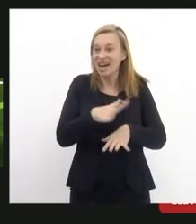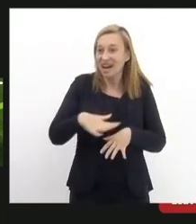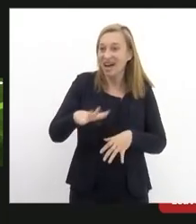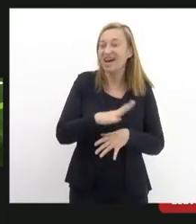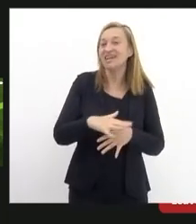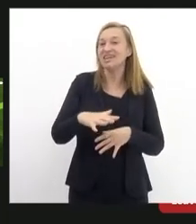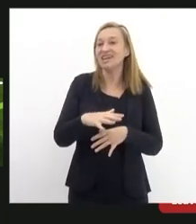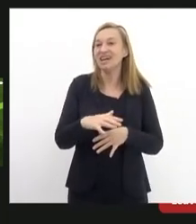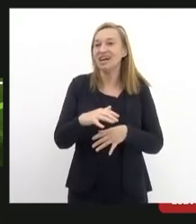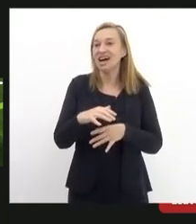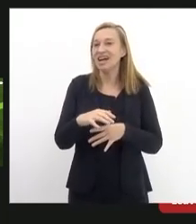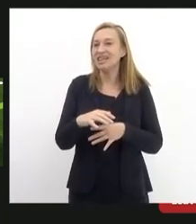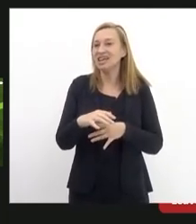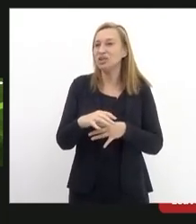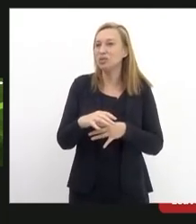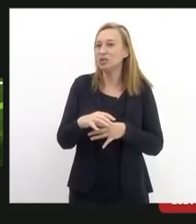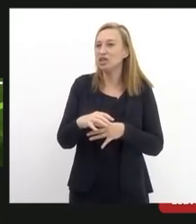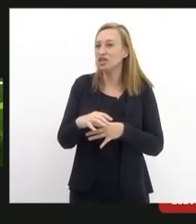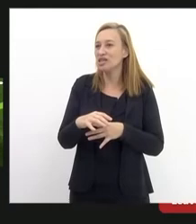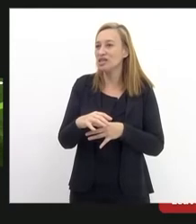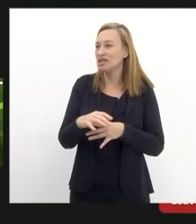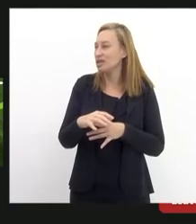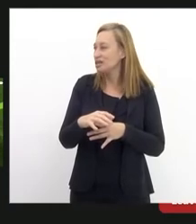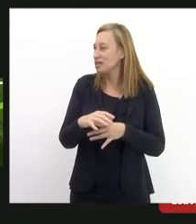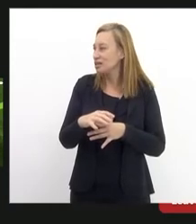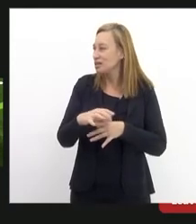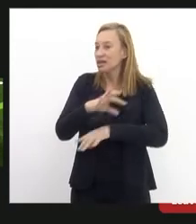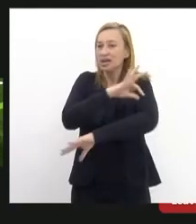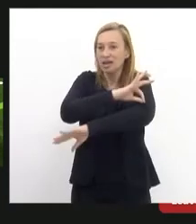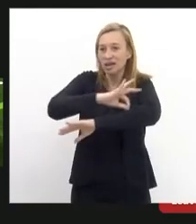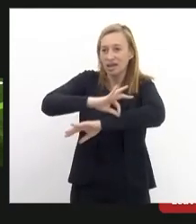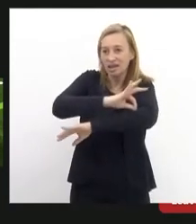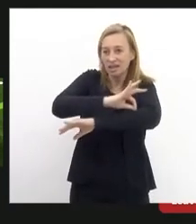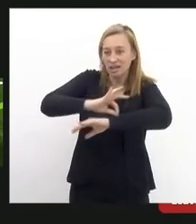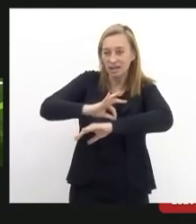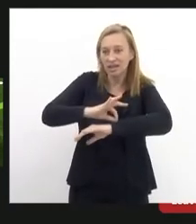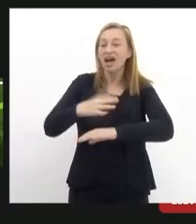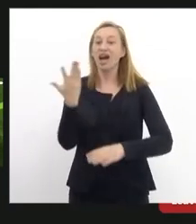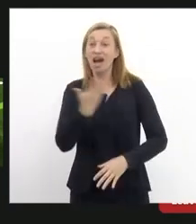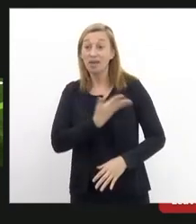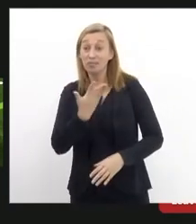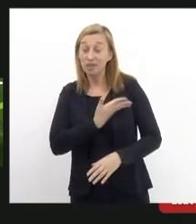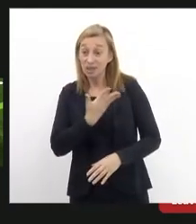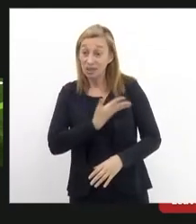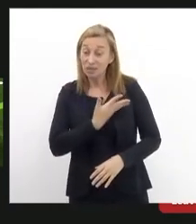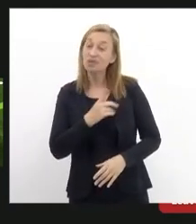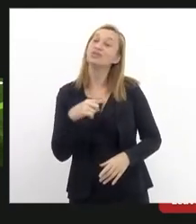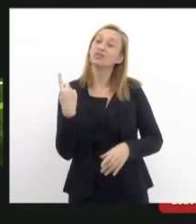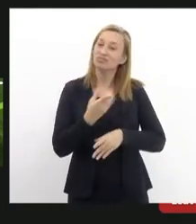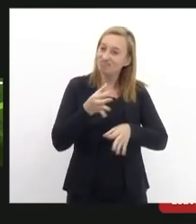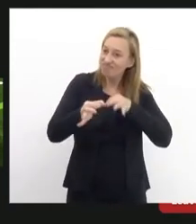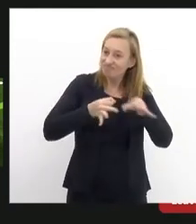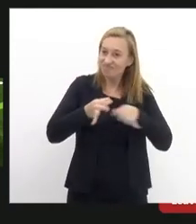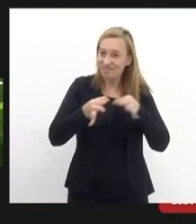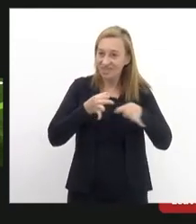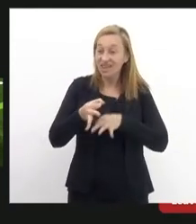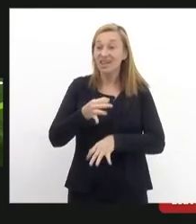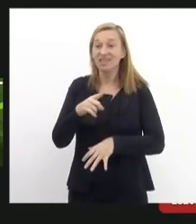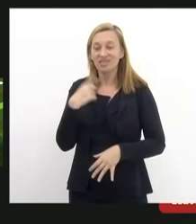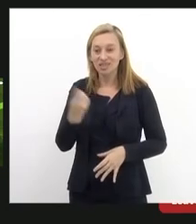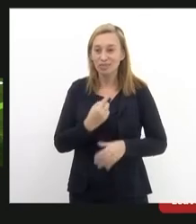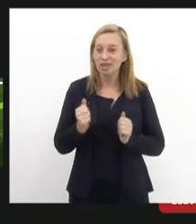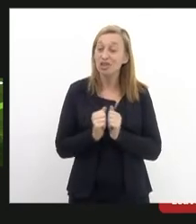colegas de profissão no fronte dos raríssimos colegas progressistas que a gente consegue organizar mas a gente está aqui